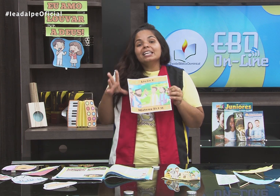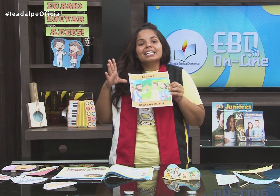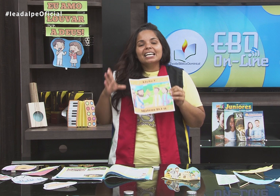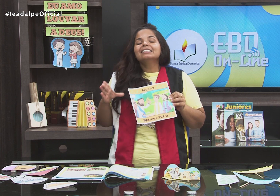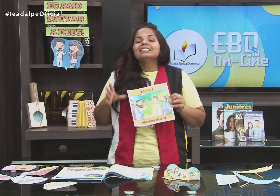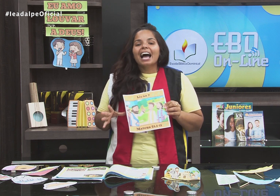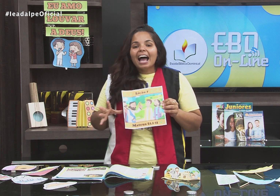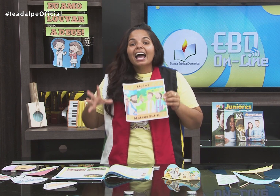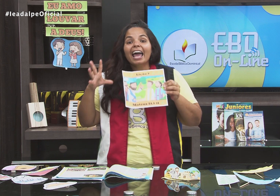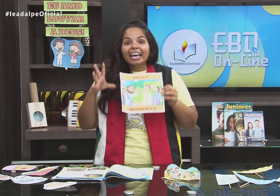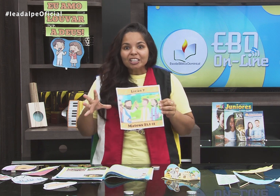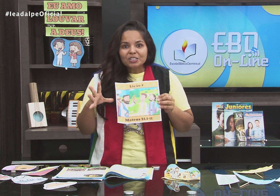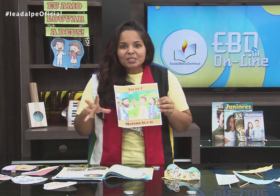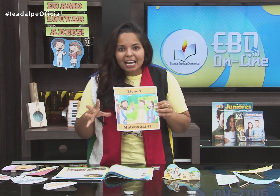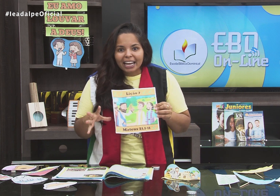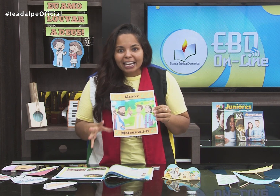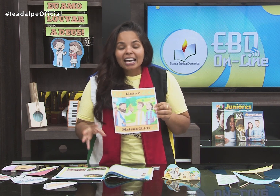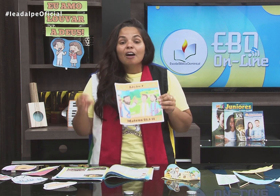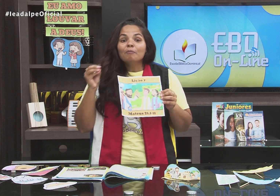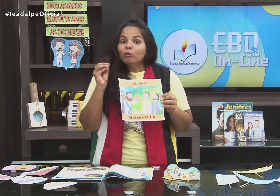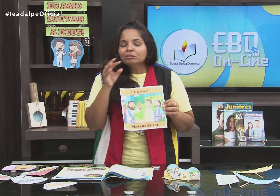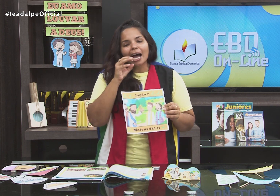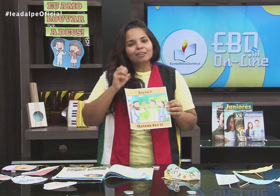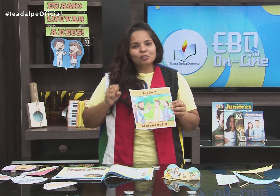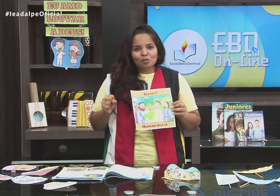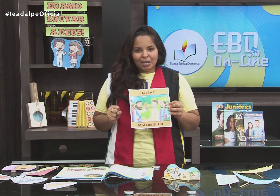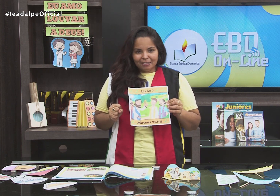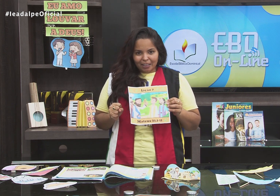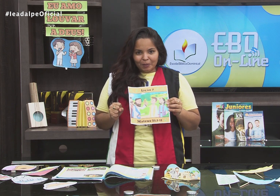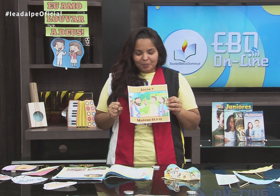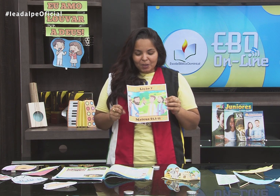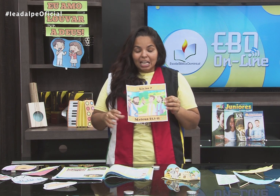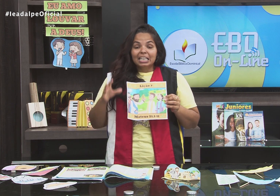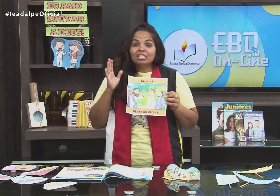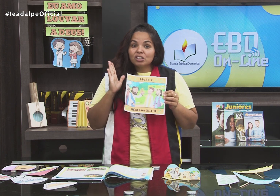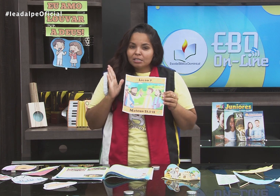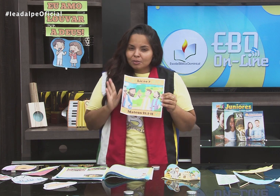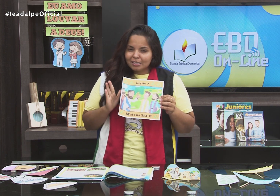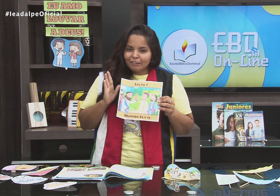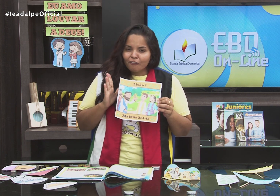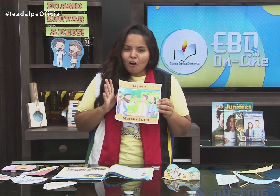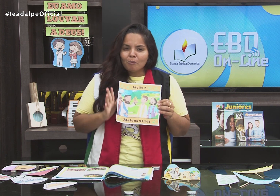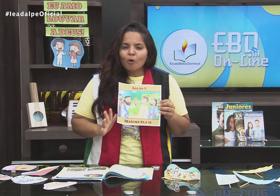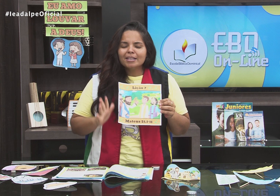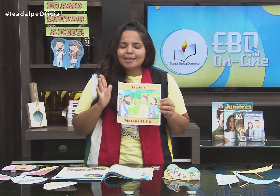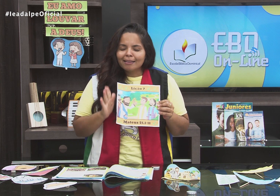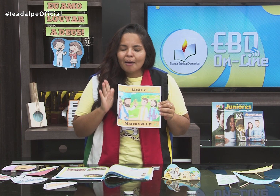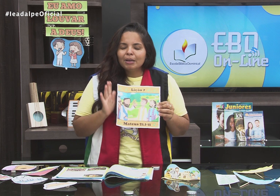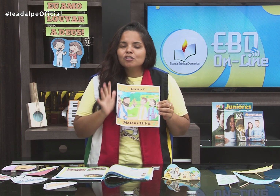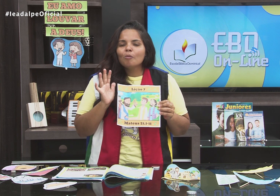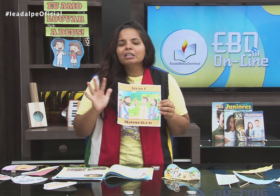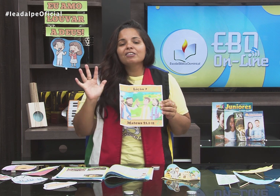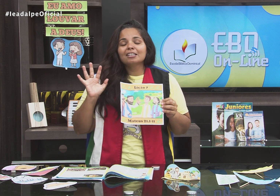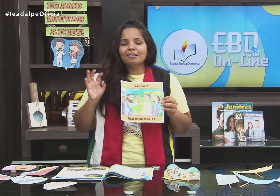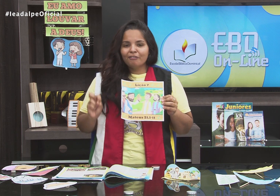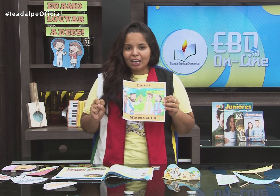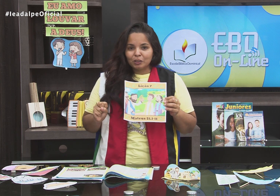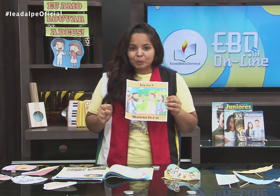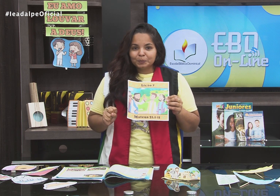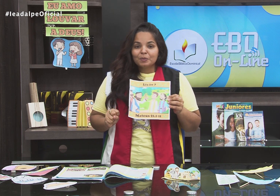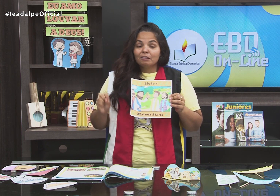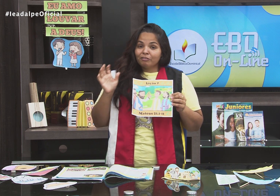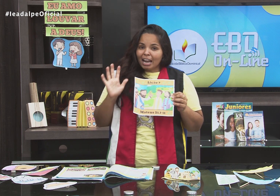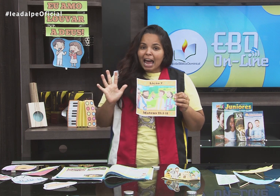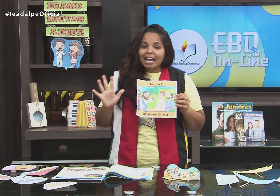Jesus, ele iria entrar em Jerusalém montado em um jumentinho. E Jesus informou exatamente como deveria ser